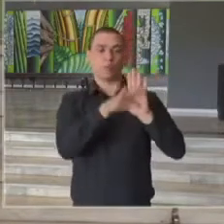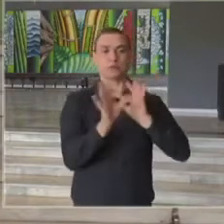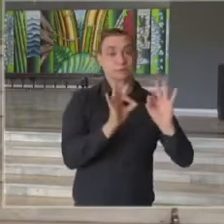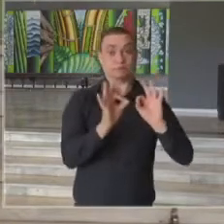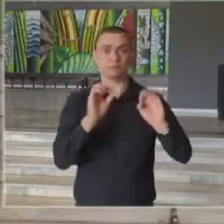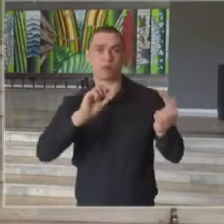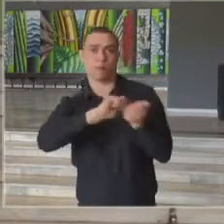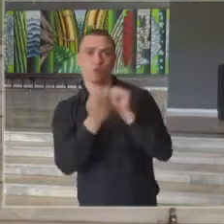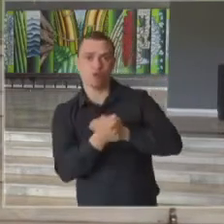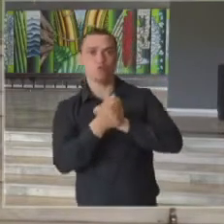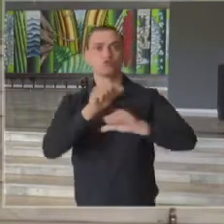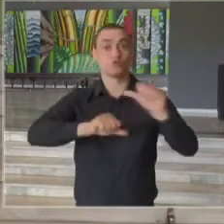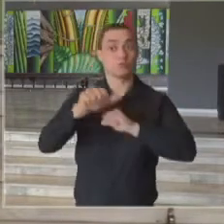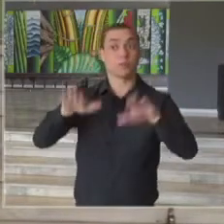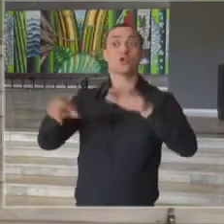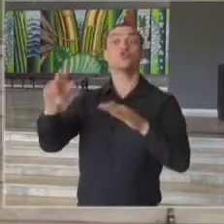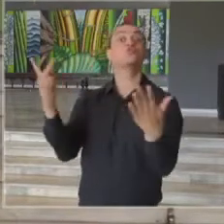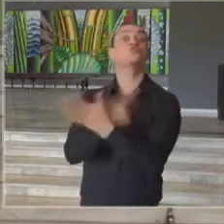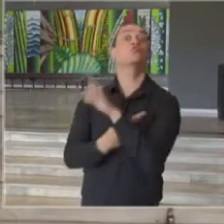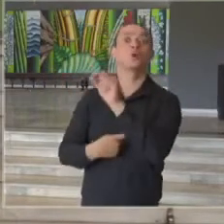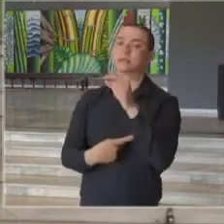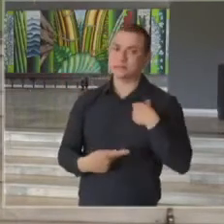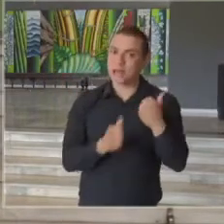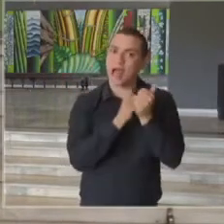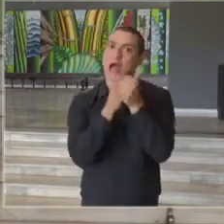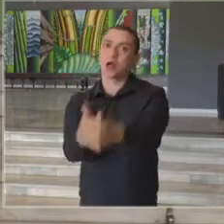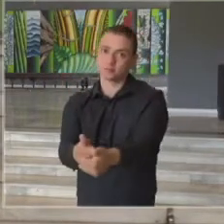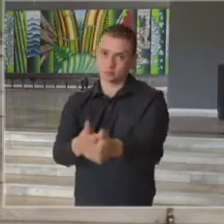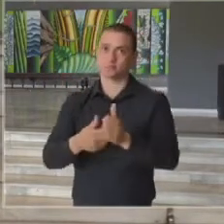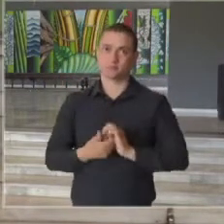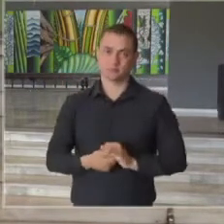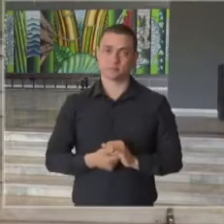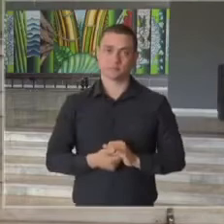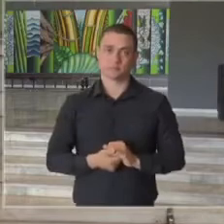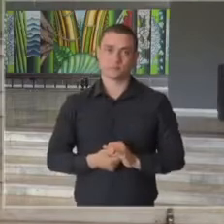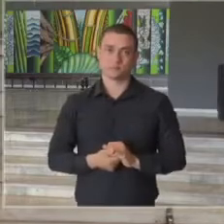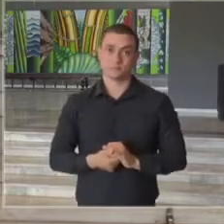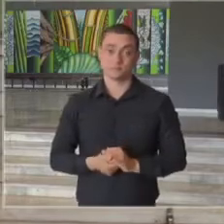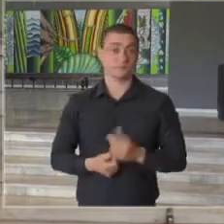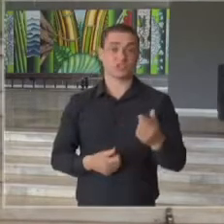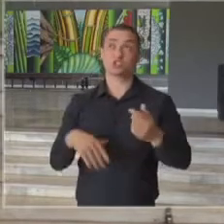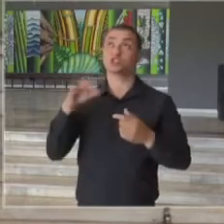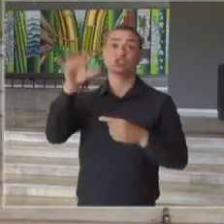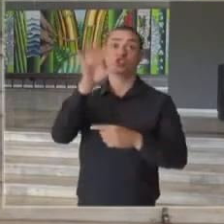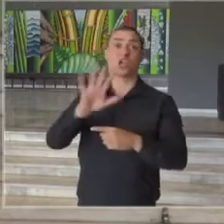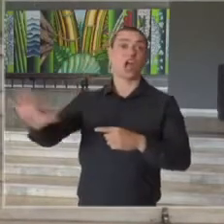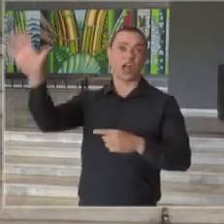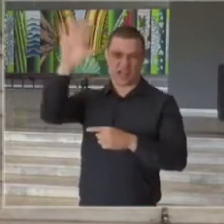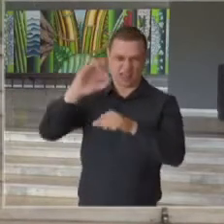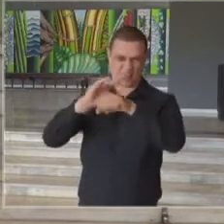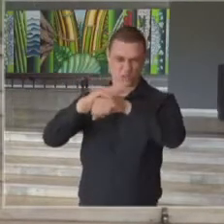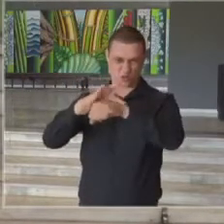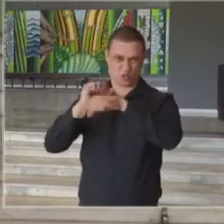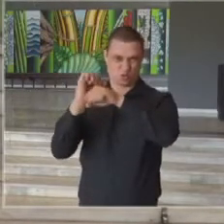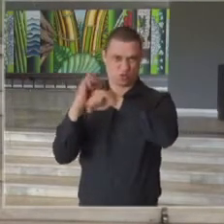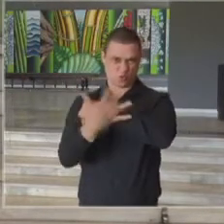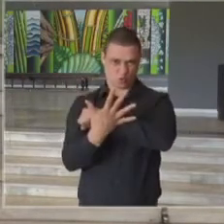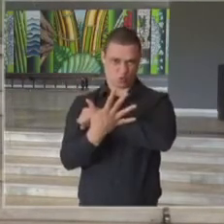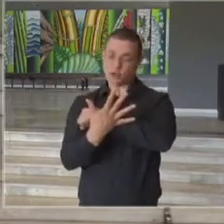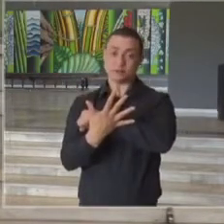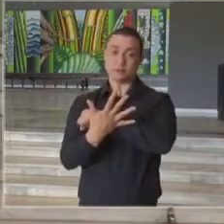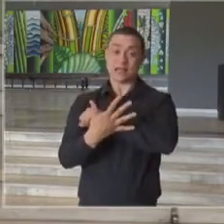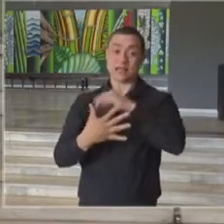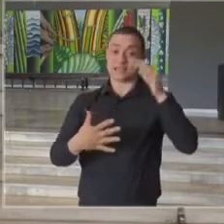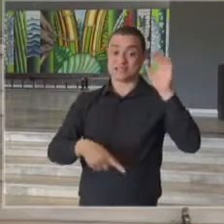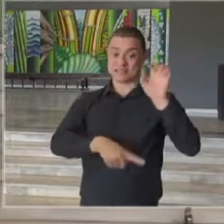planos com a realidade que o coronavírus impõe. Nos diferentes estágios da doença, o Estado